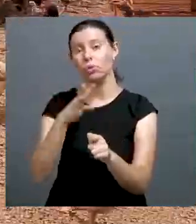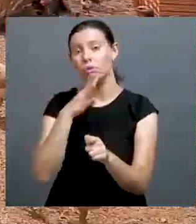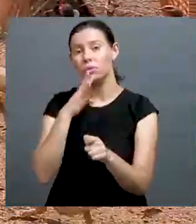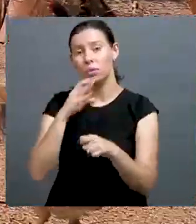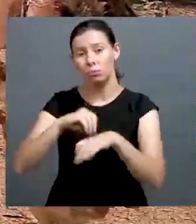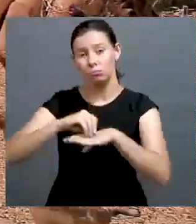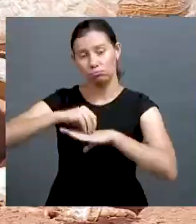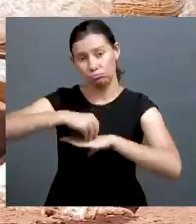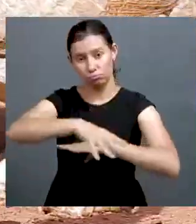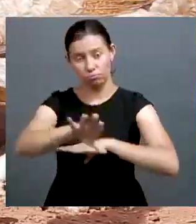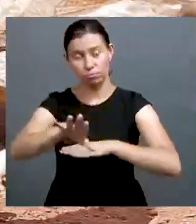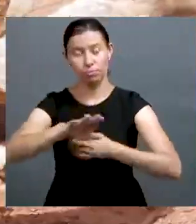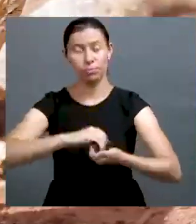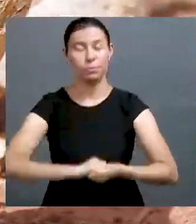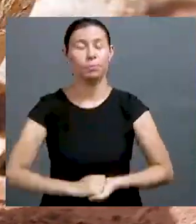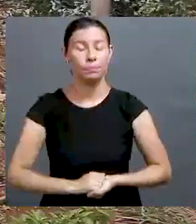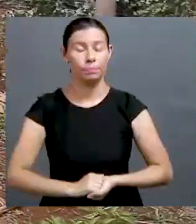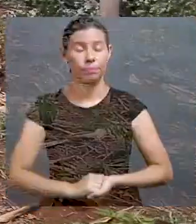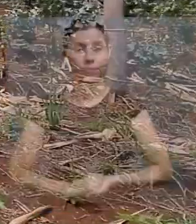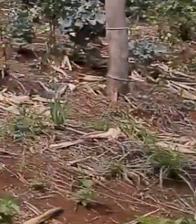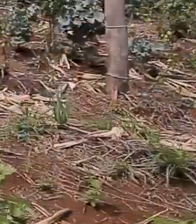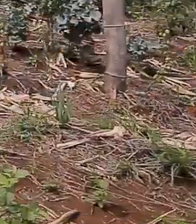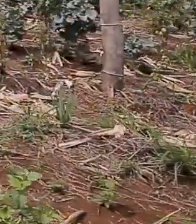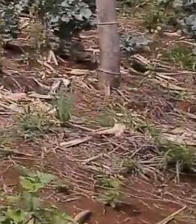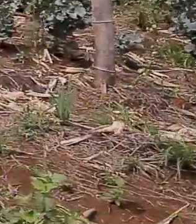compartilhar a nossa sabedoria com eles.